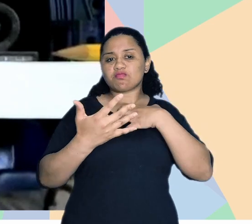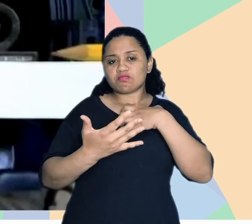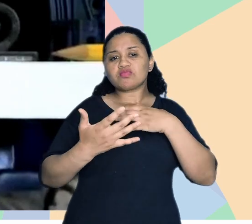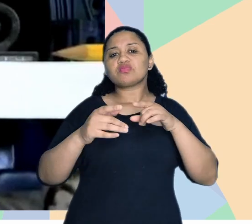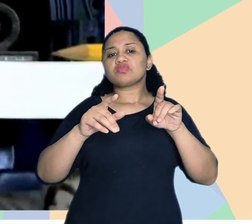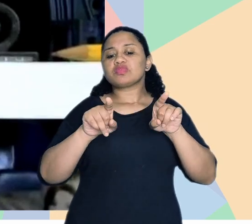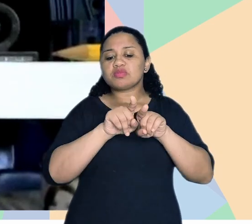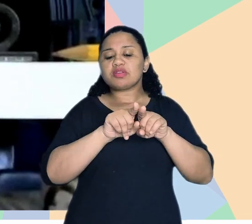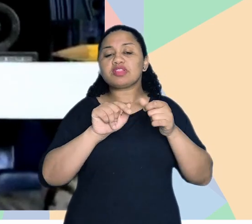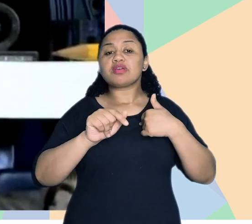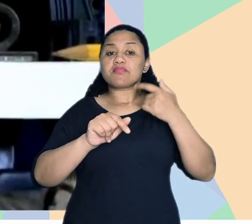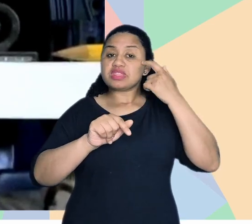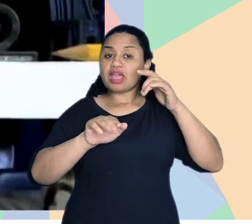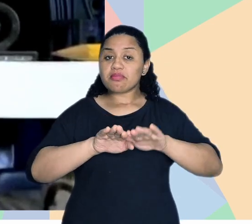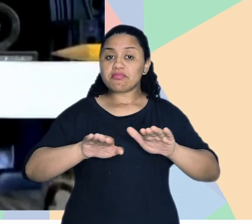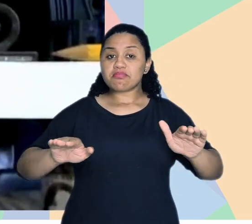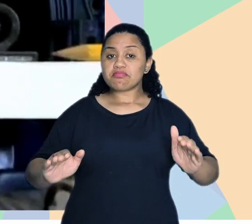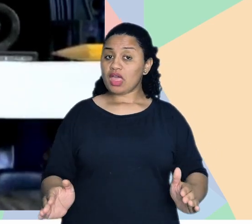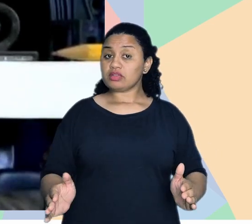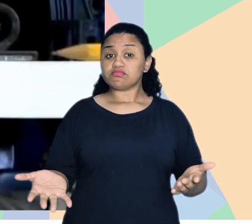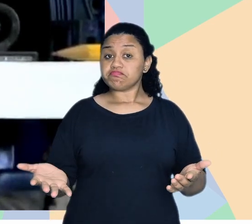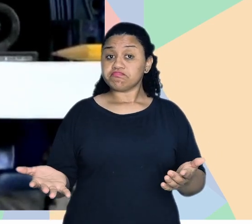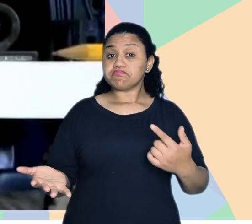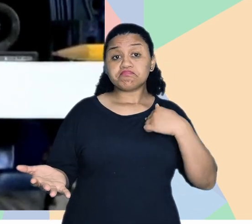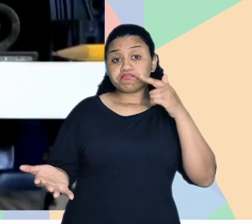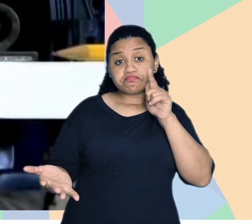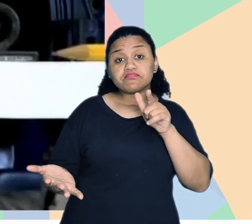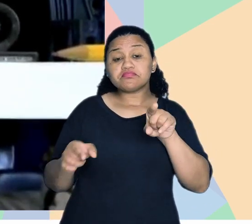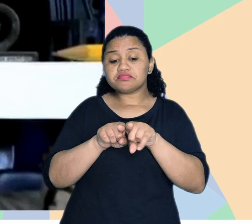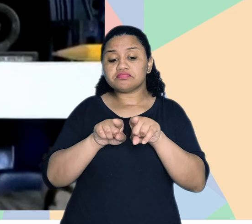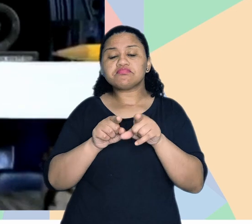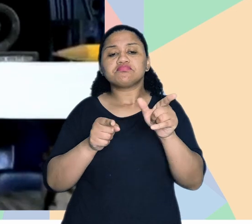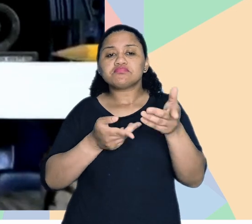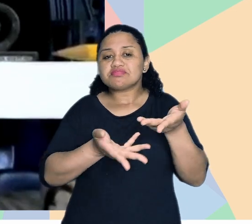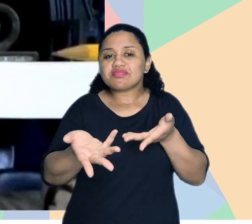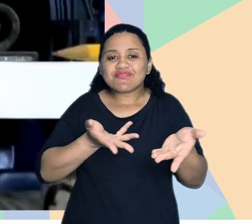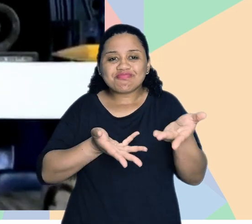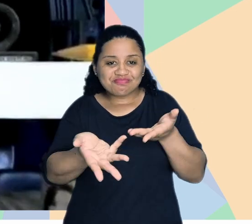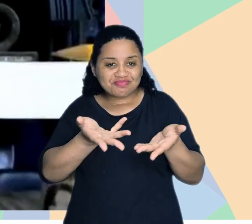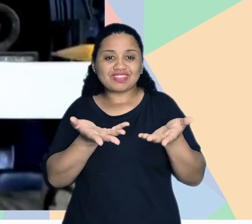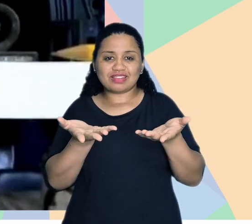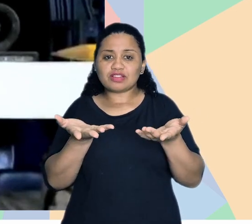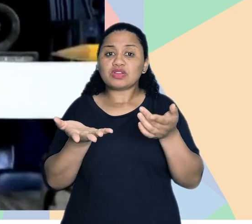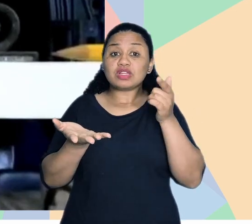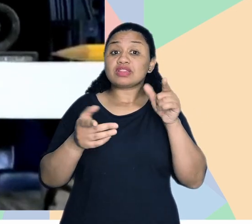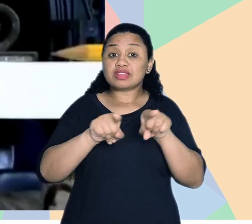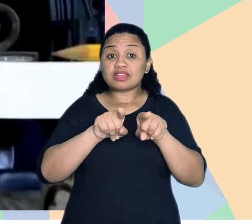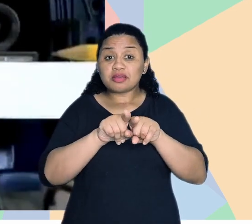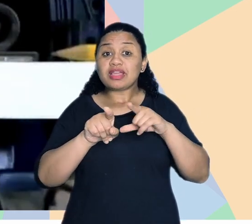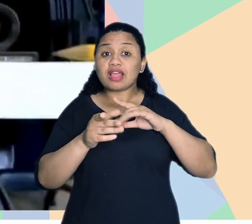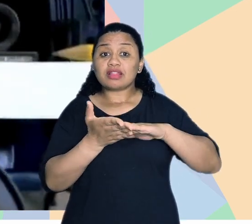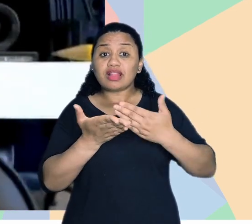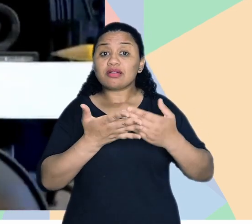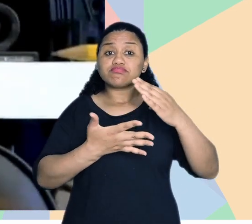Então, basta você pensar numa altura de uma mesa, né? E aí, você consegue ter isso, né? Nessa transmissão, né? Estar tendo um intérprete de